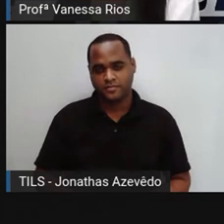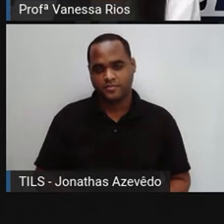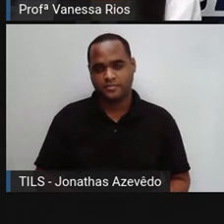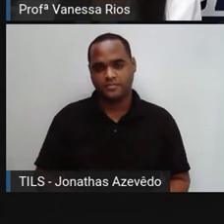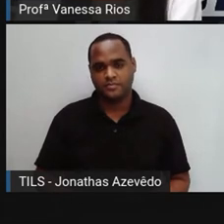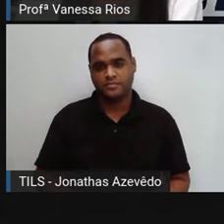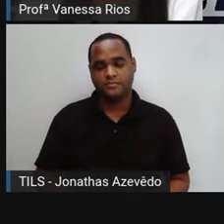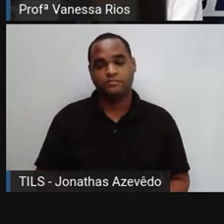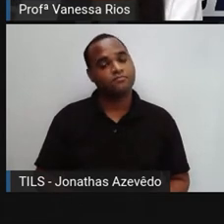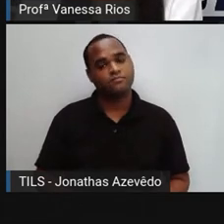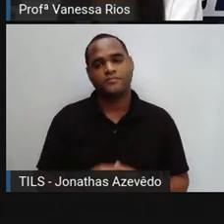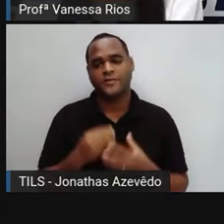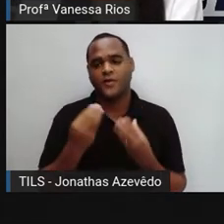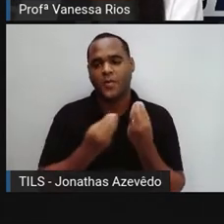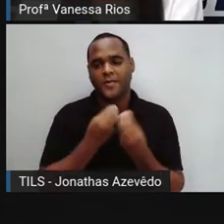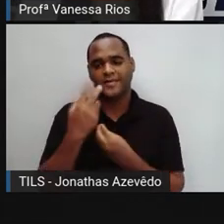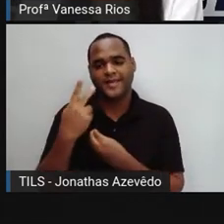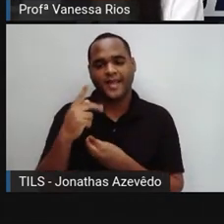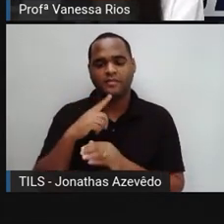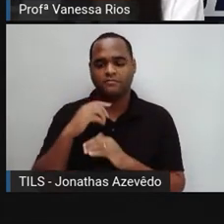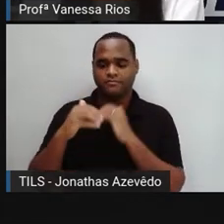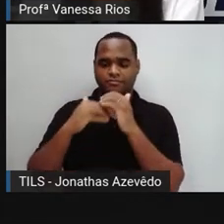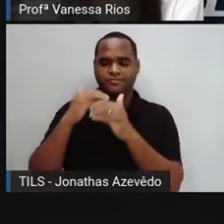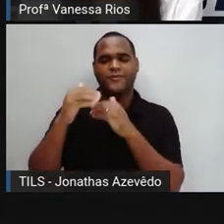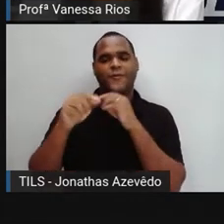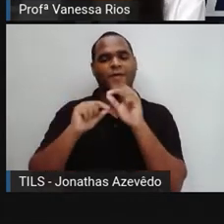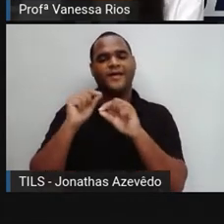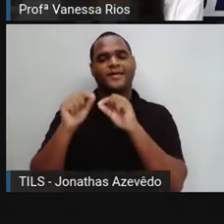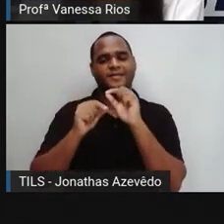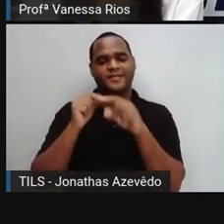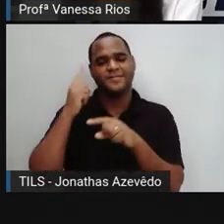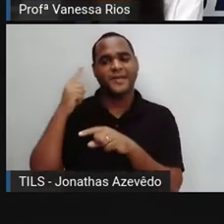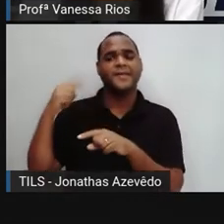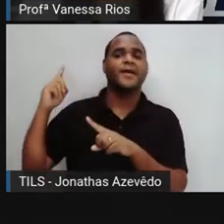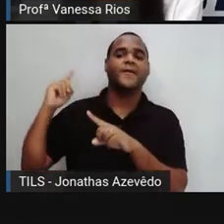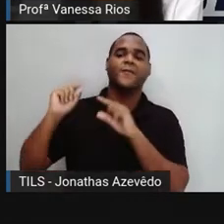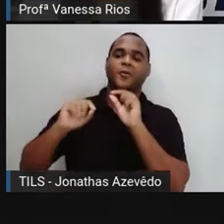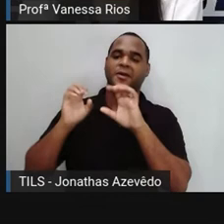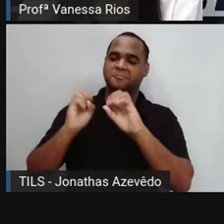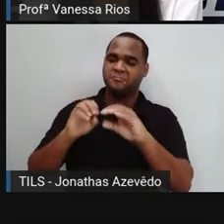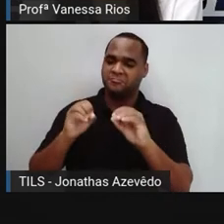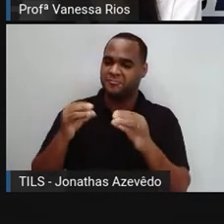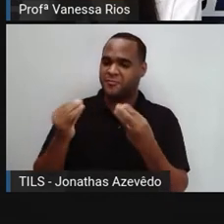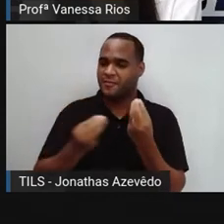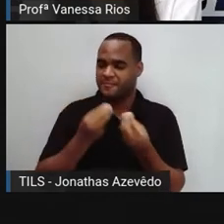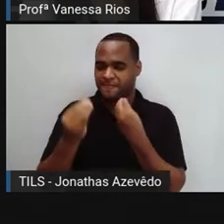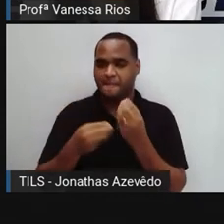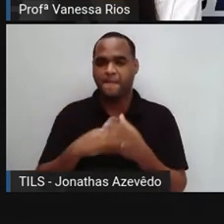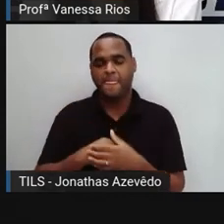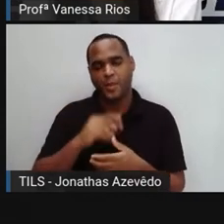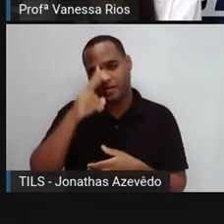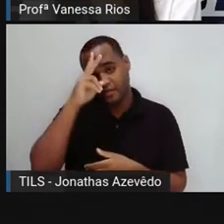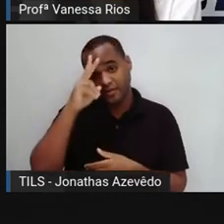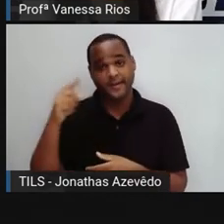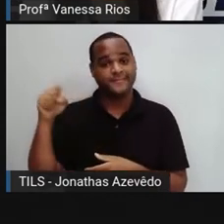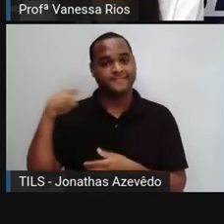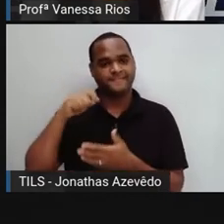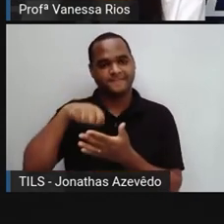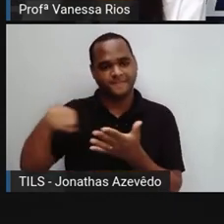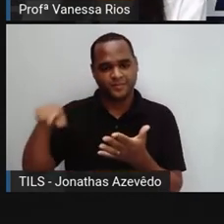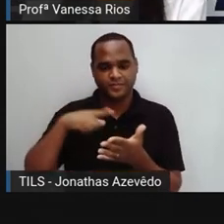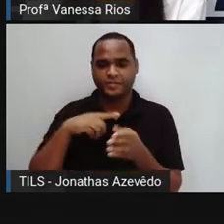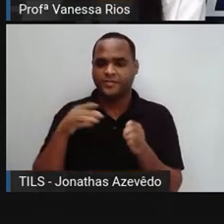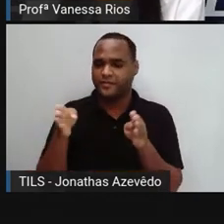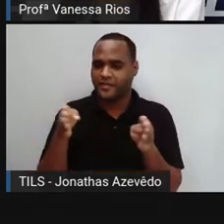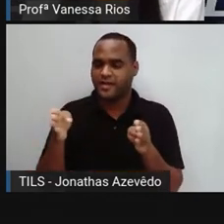E aí, como é que a escrita foi criada? Estão lembrados aí da aula anterior, não é? A história da escrita começa no período